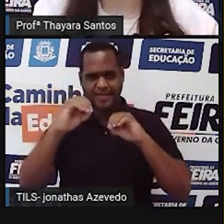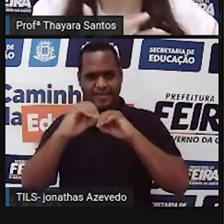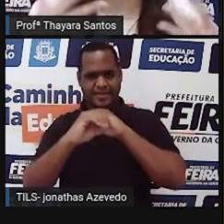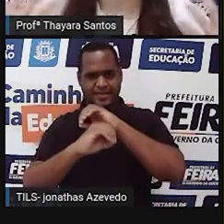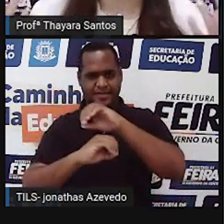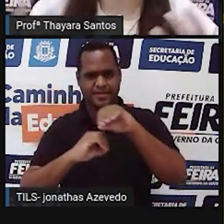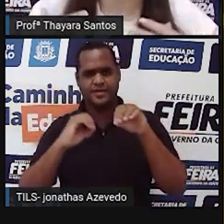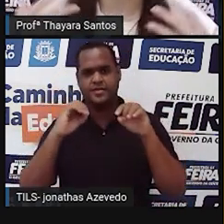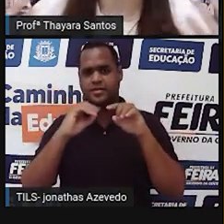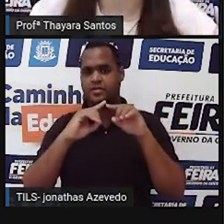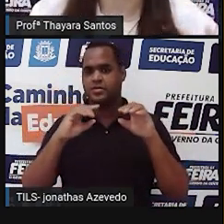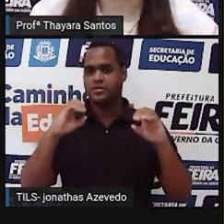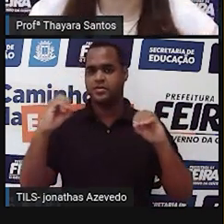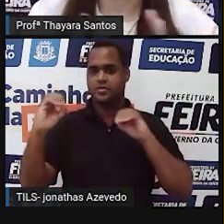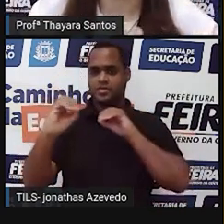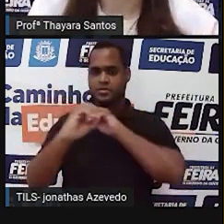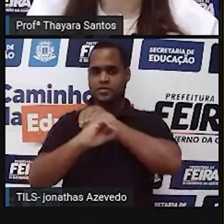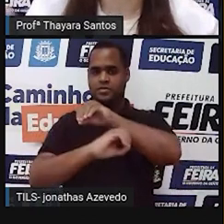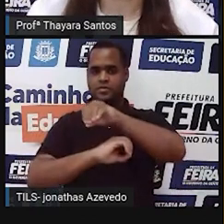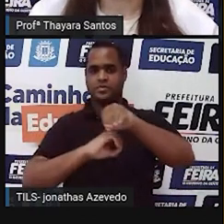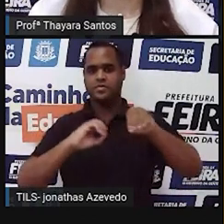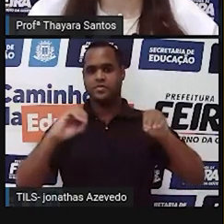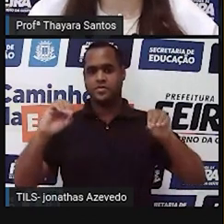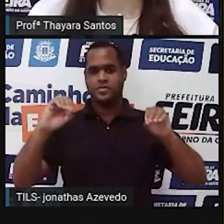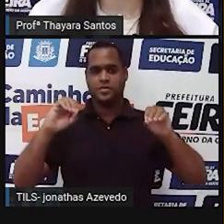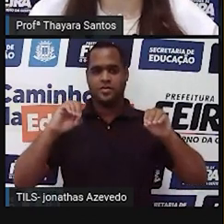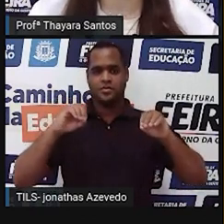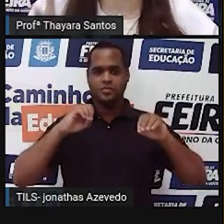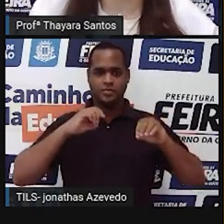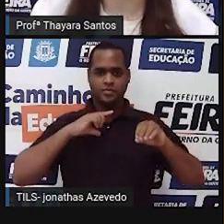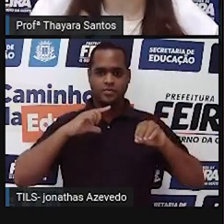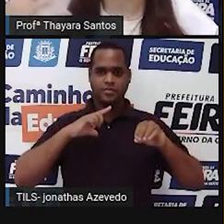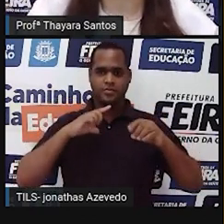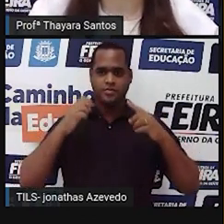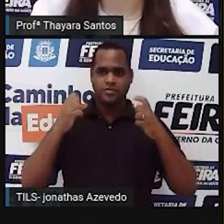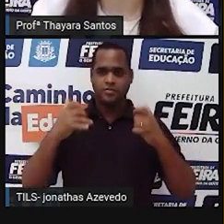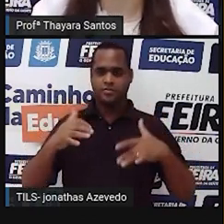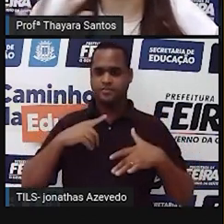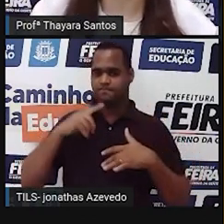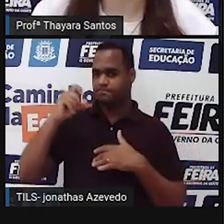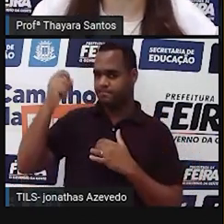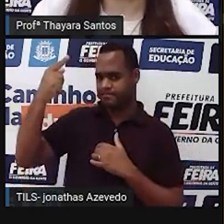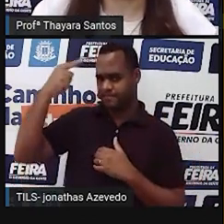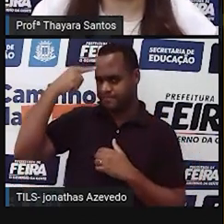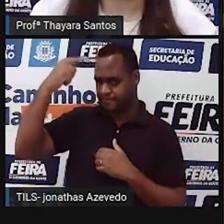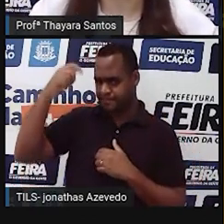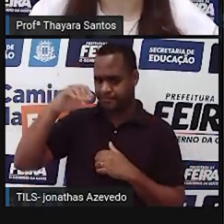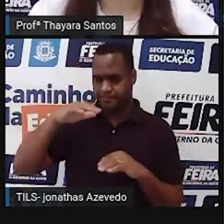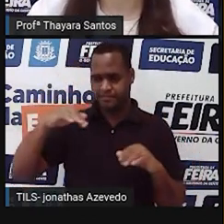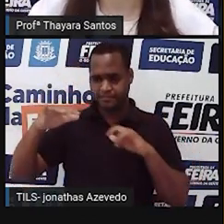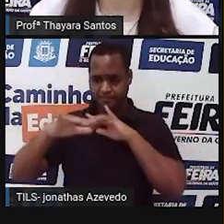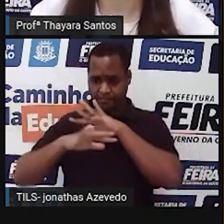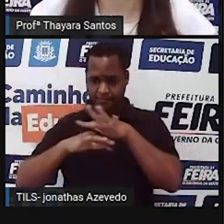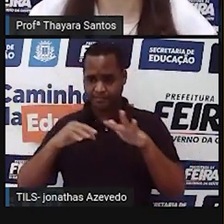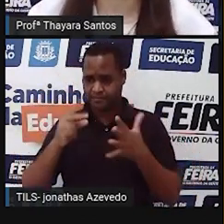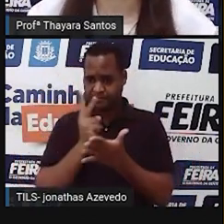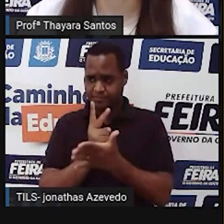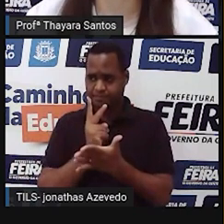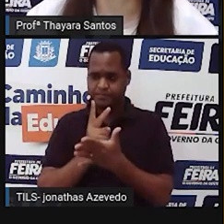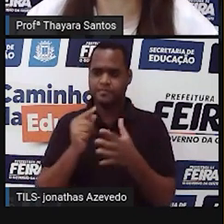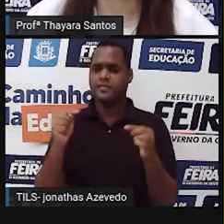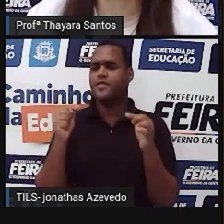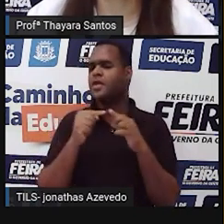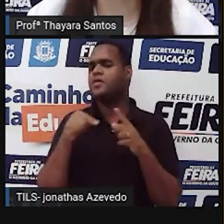a maior circunferência do plano onde o Sol e os outros astros percorrem, a gente teria